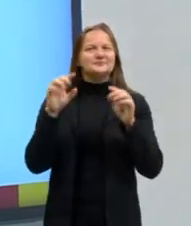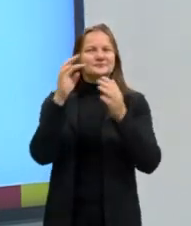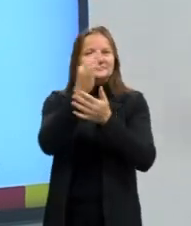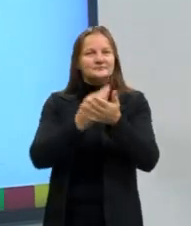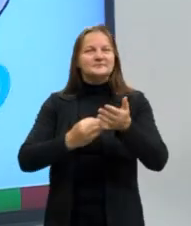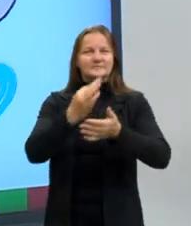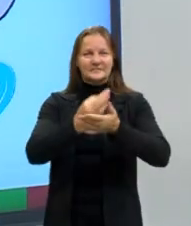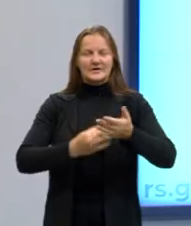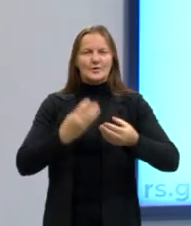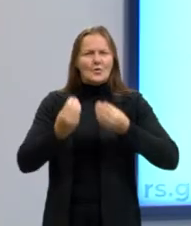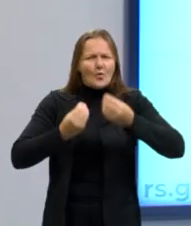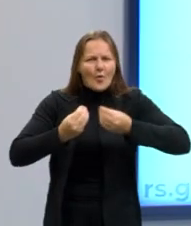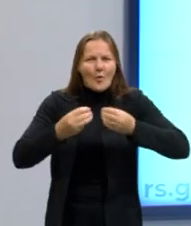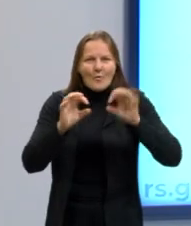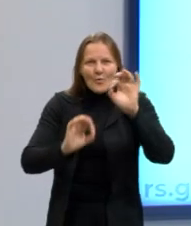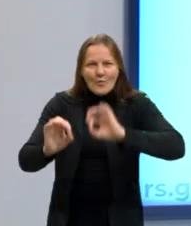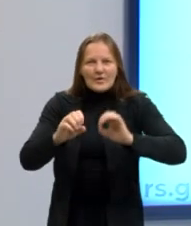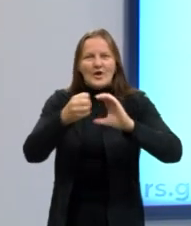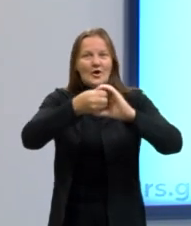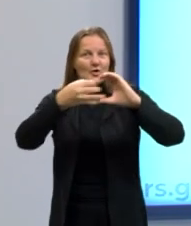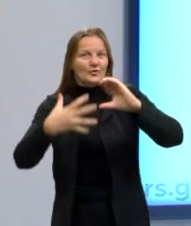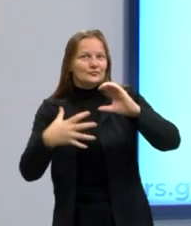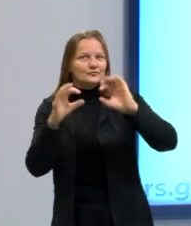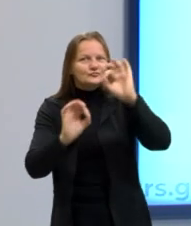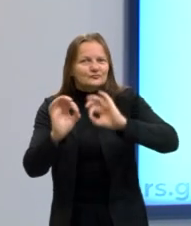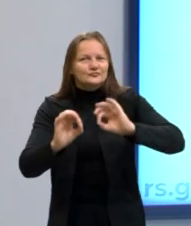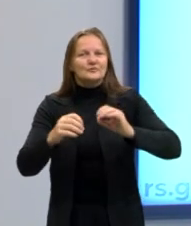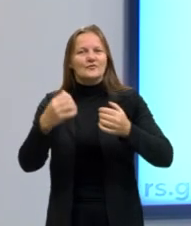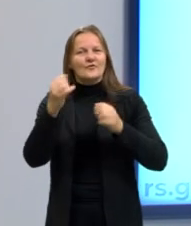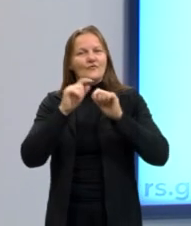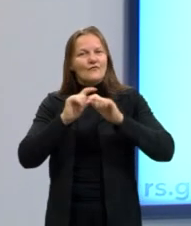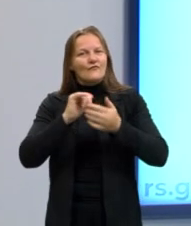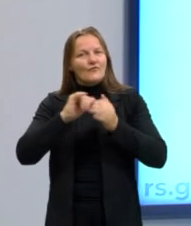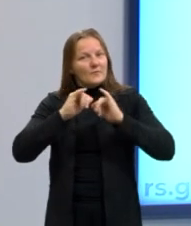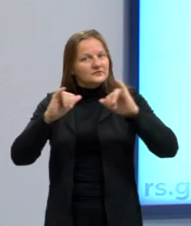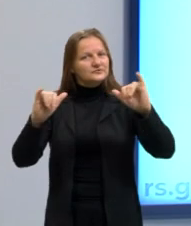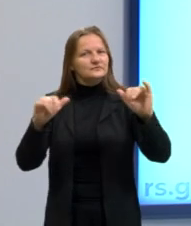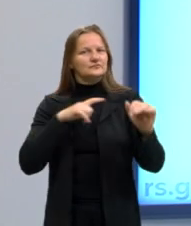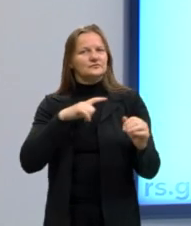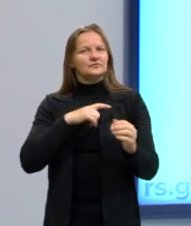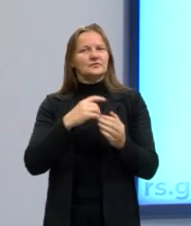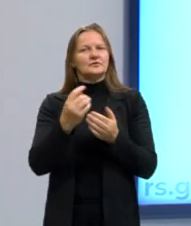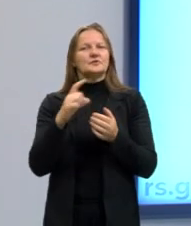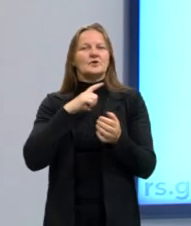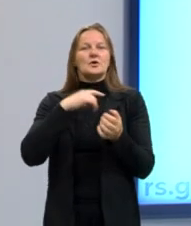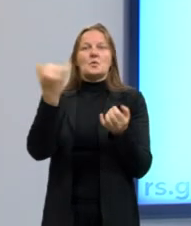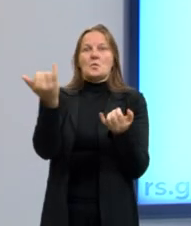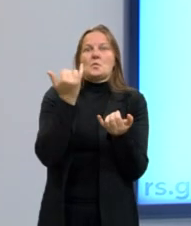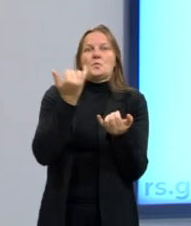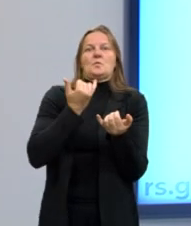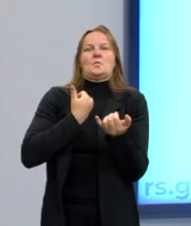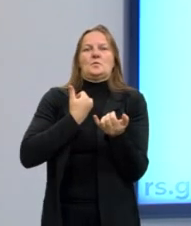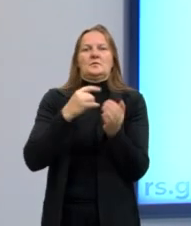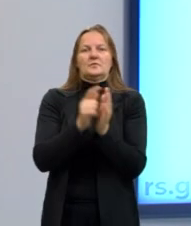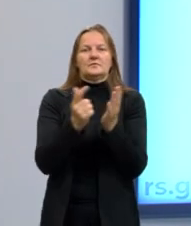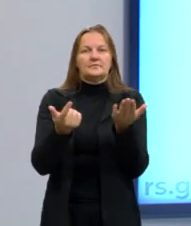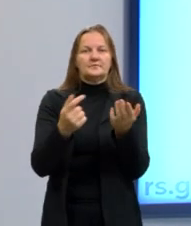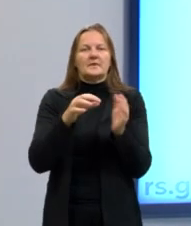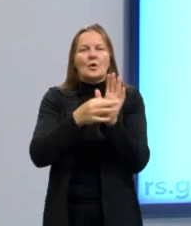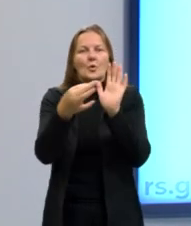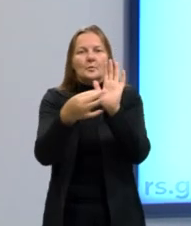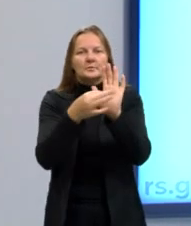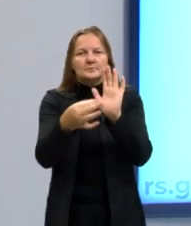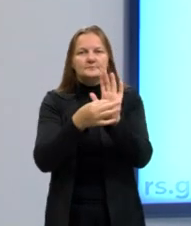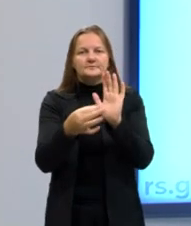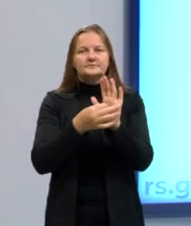como eles são classificados, os informativos, que trazem apenas as informações, o de opinião,